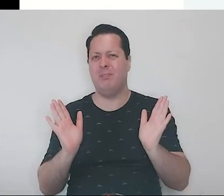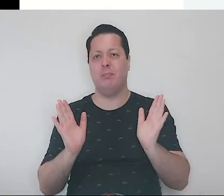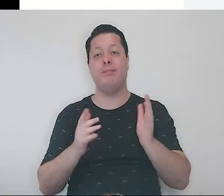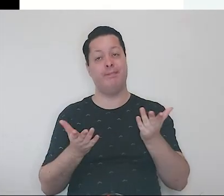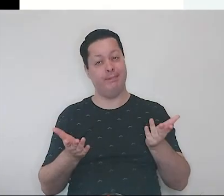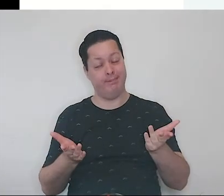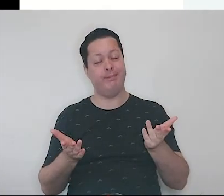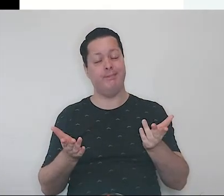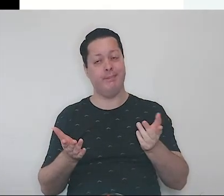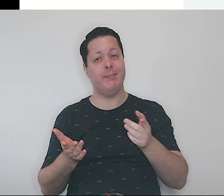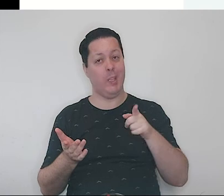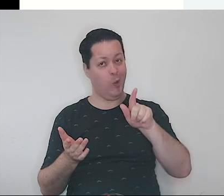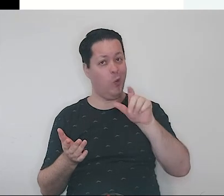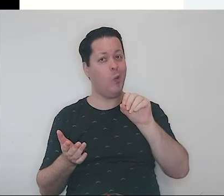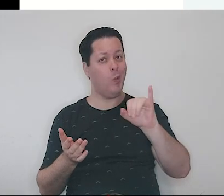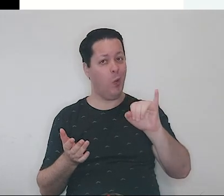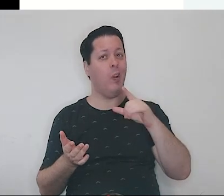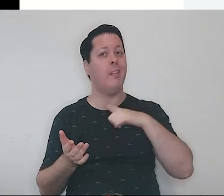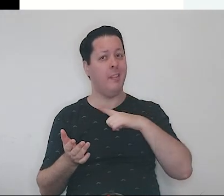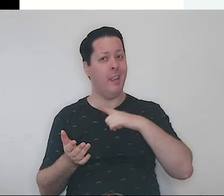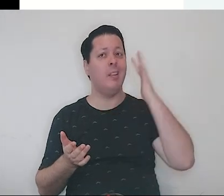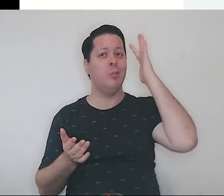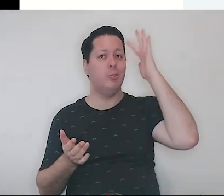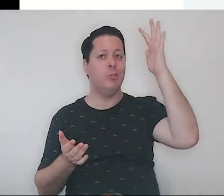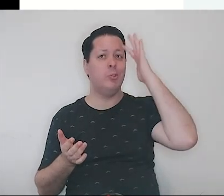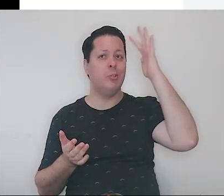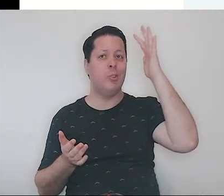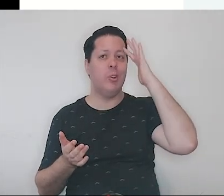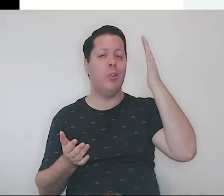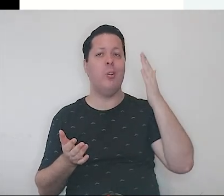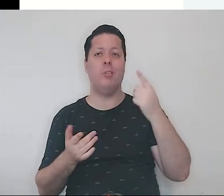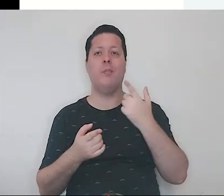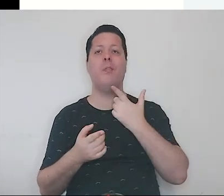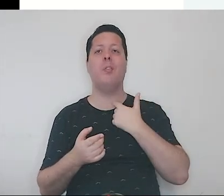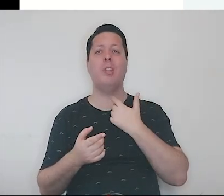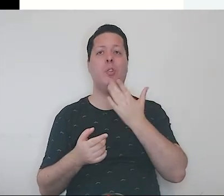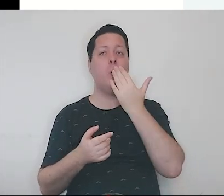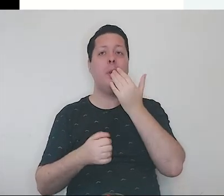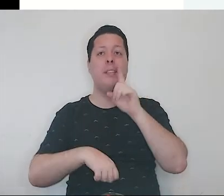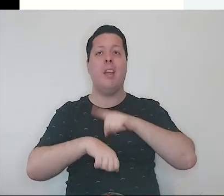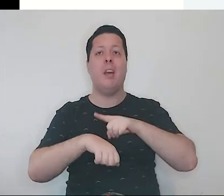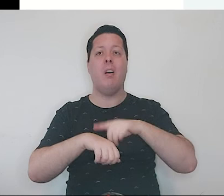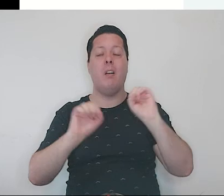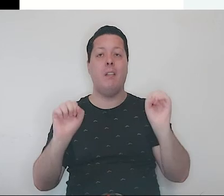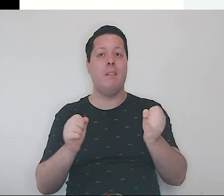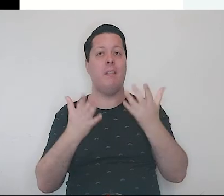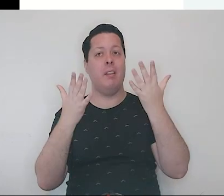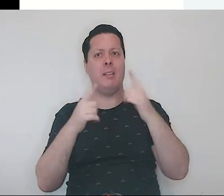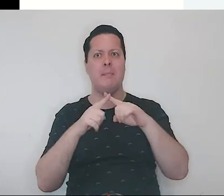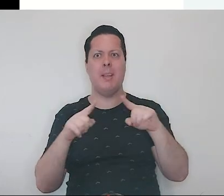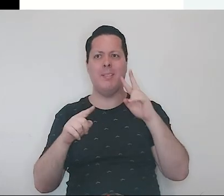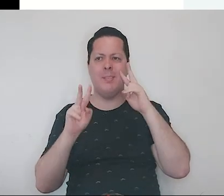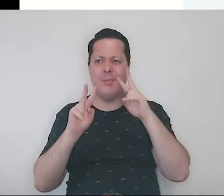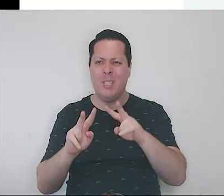ele tinha um sonho de querer comer canja até dizer, chega no evento anual. Mas tanta